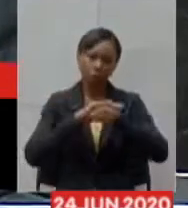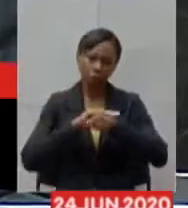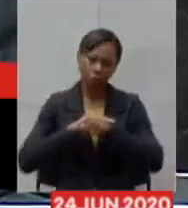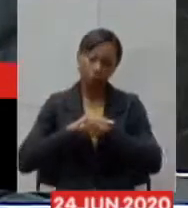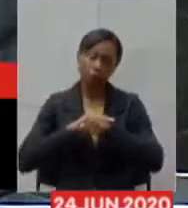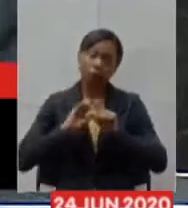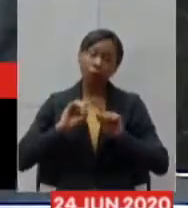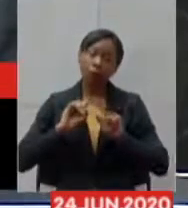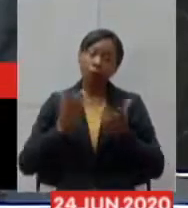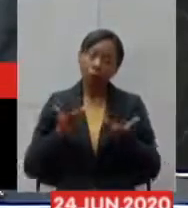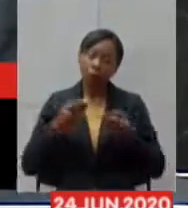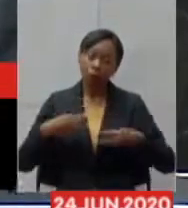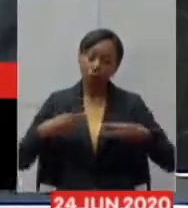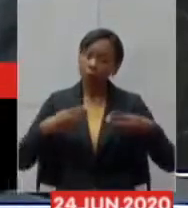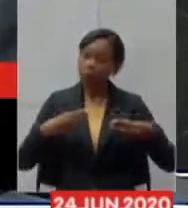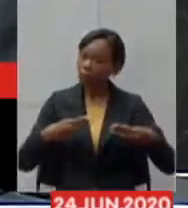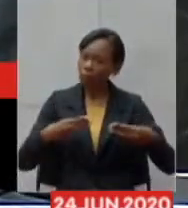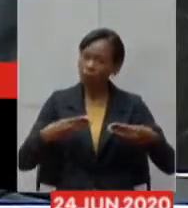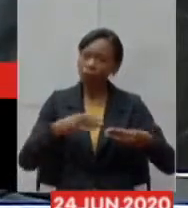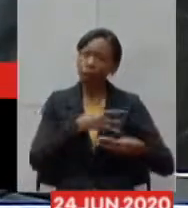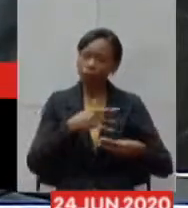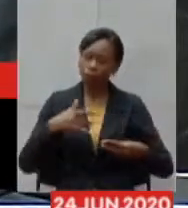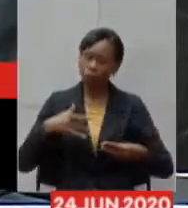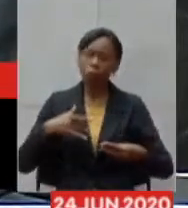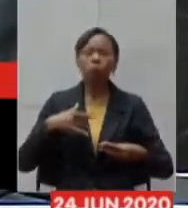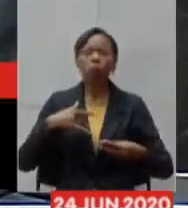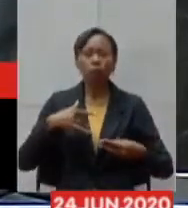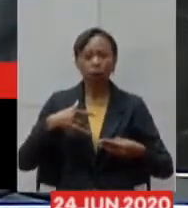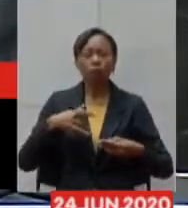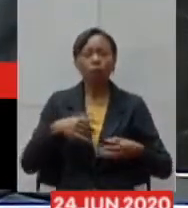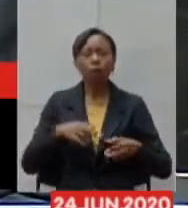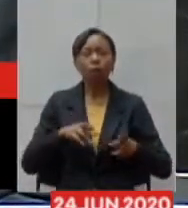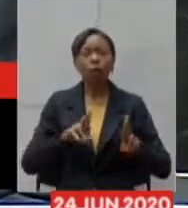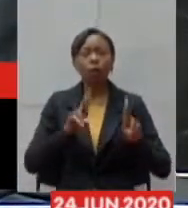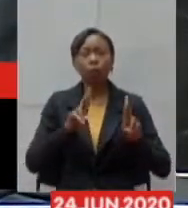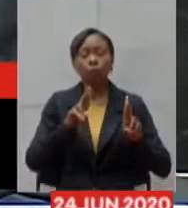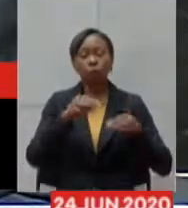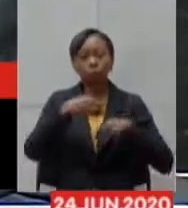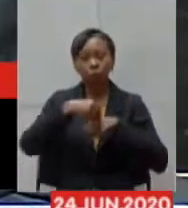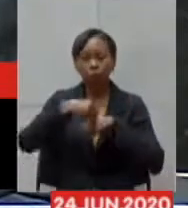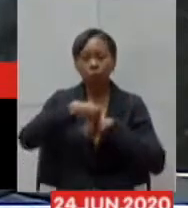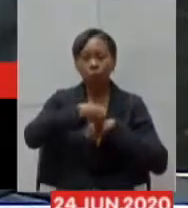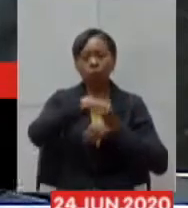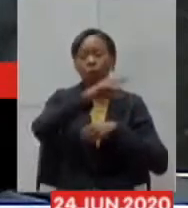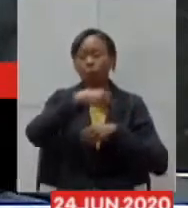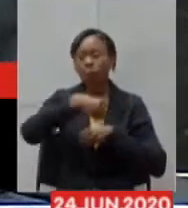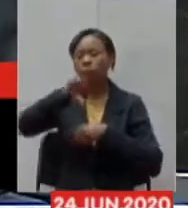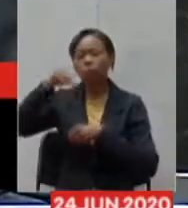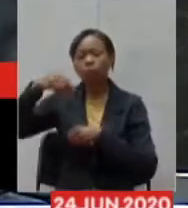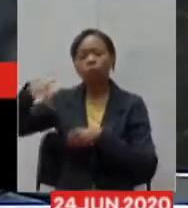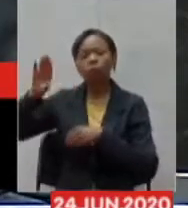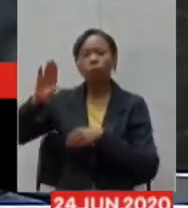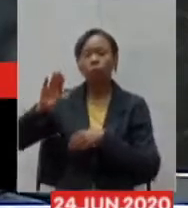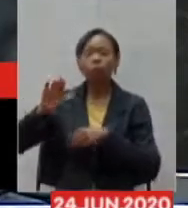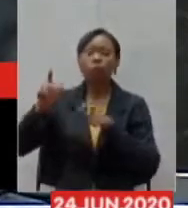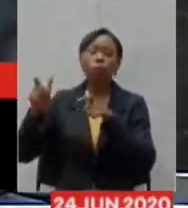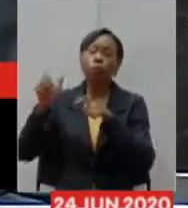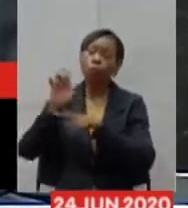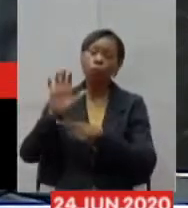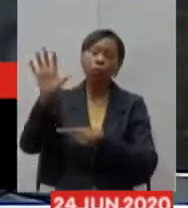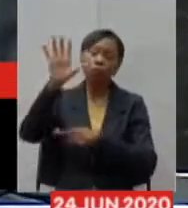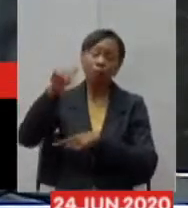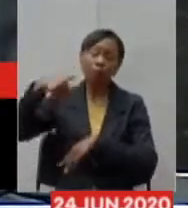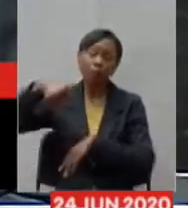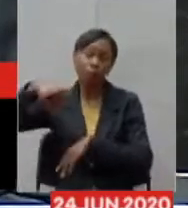o Ministério encaminhou mais testes para os estados que estavam mais com estresse Minas